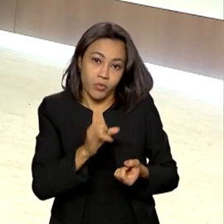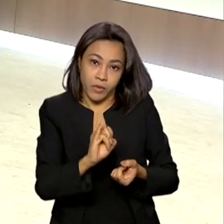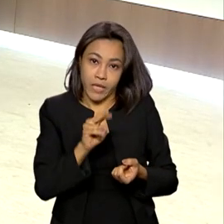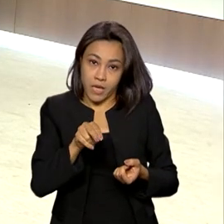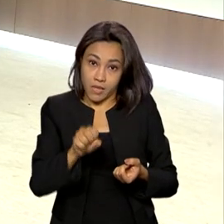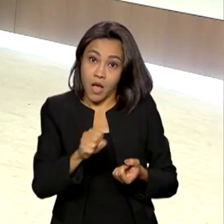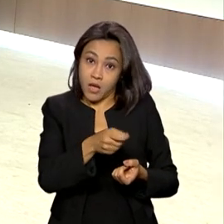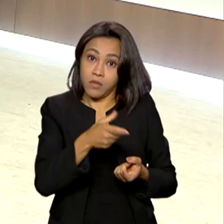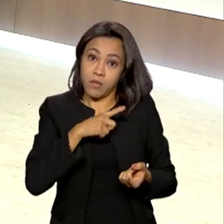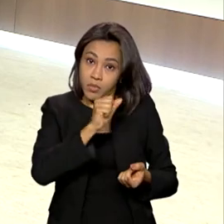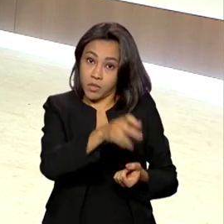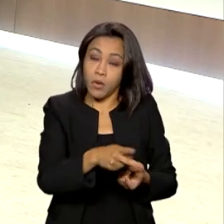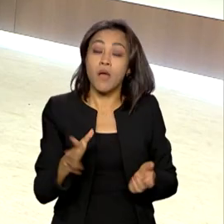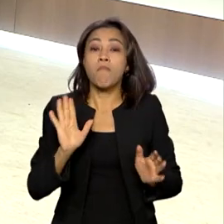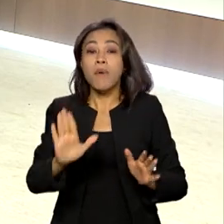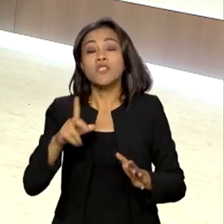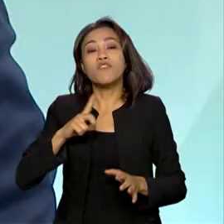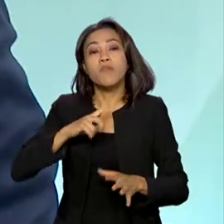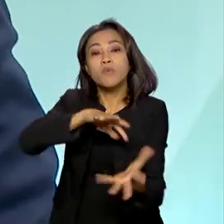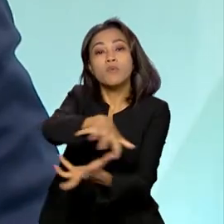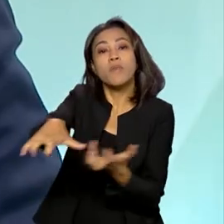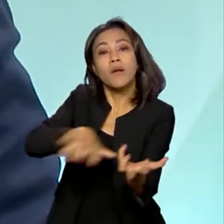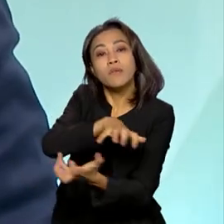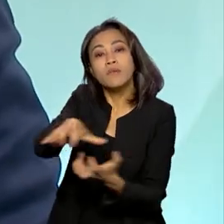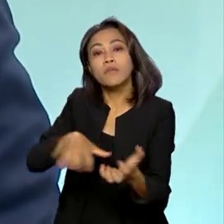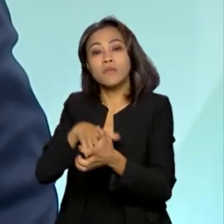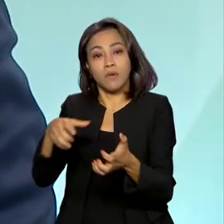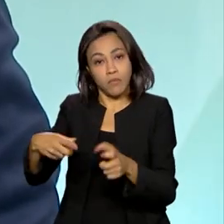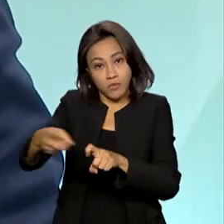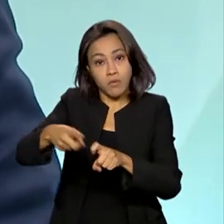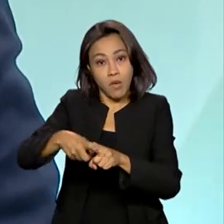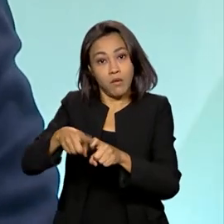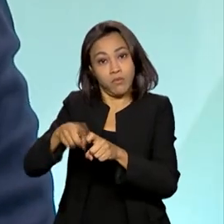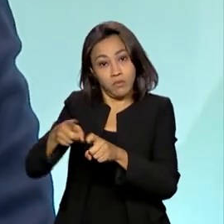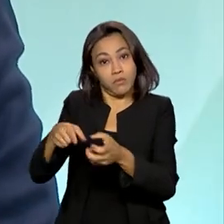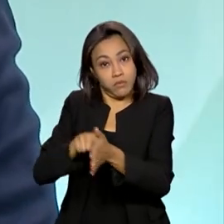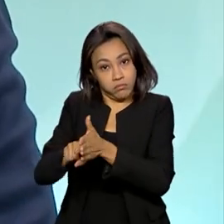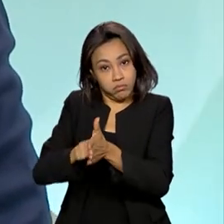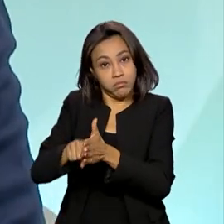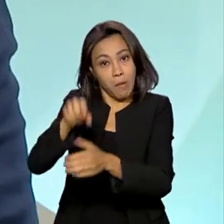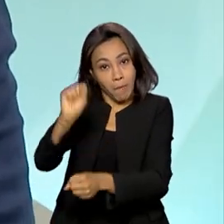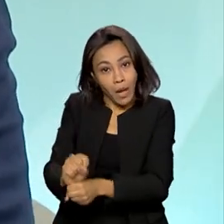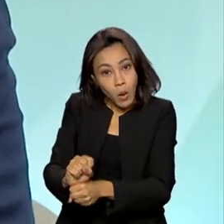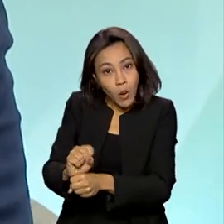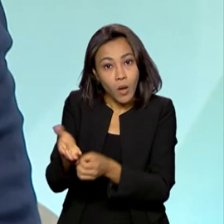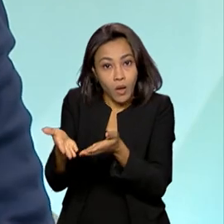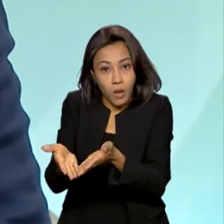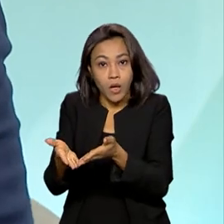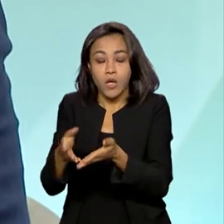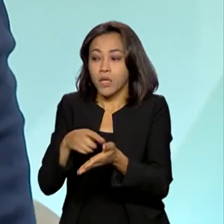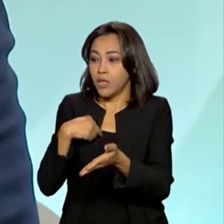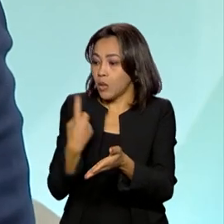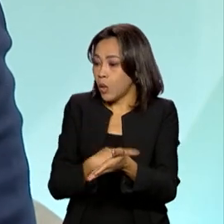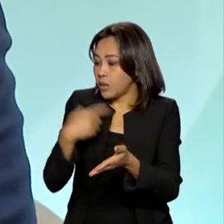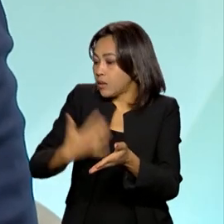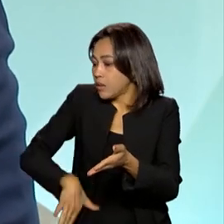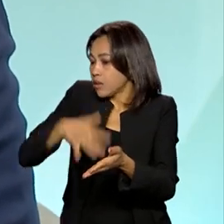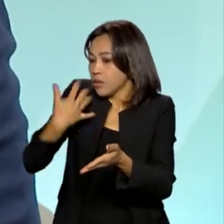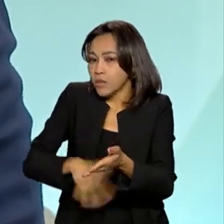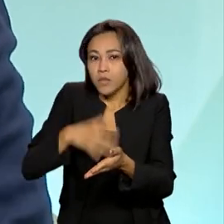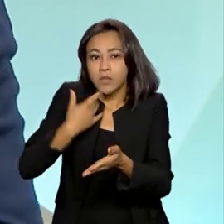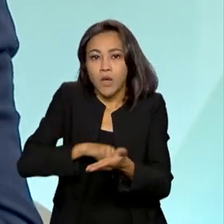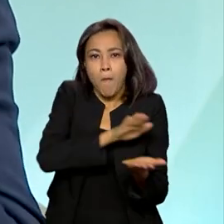uma paralisação dos médicos peritos. Nessa paralisação, gente conseguiu... não, a gente ficou com um acervo